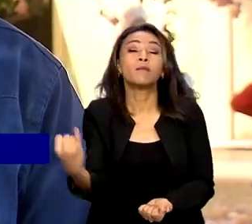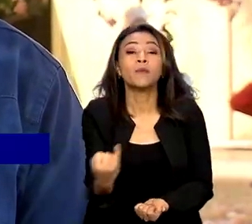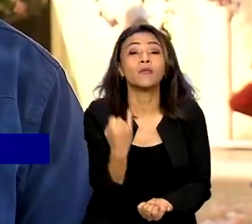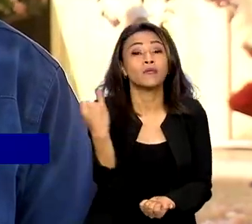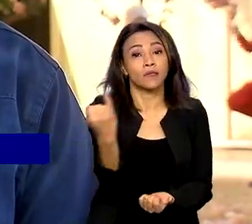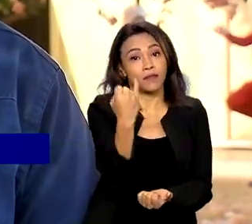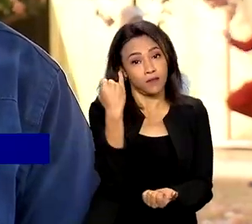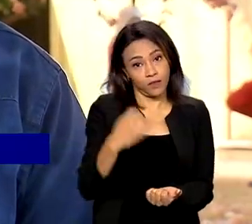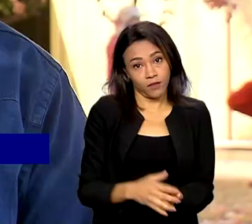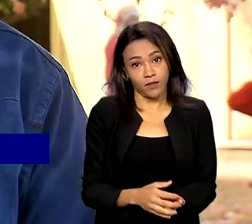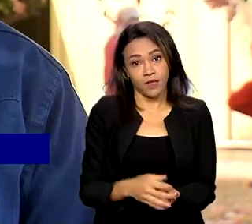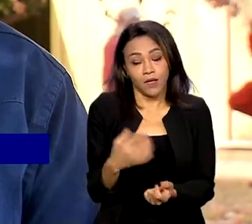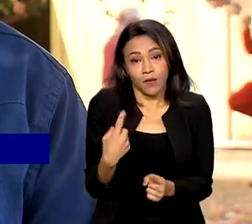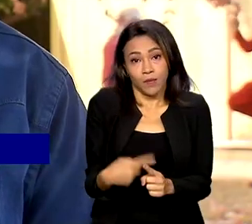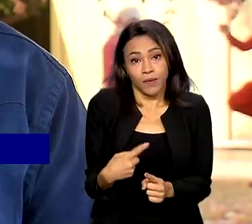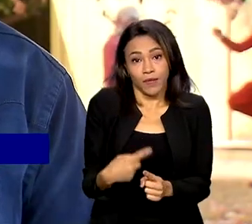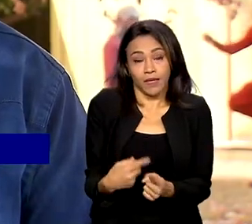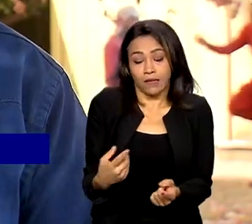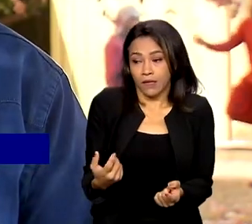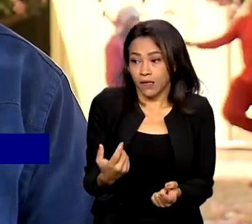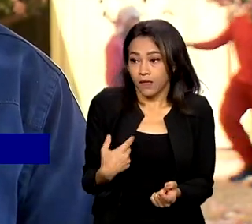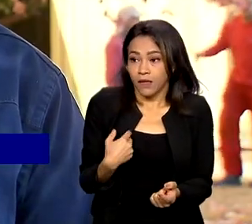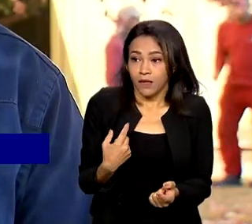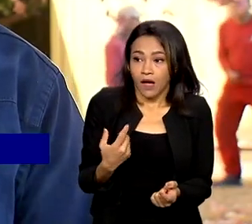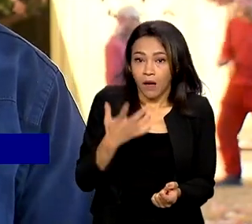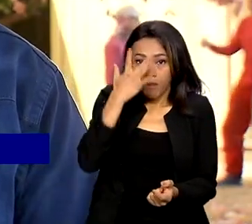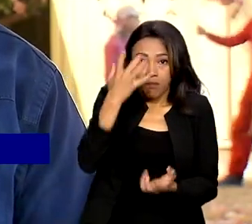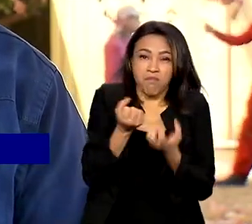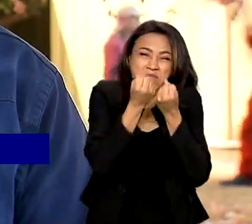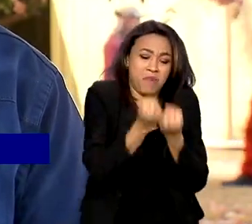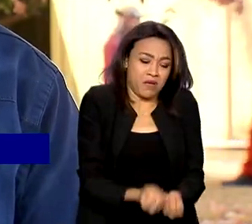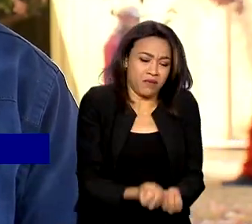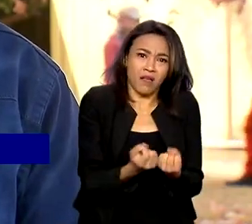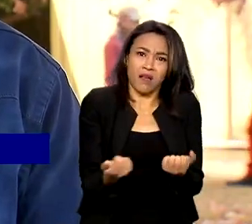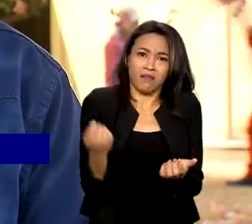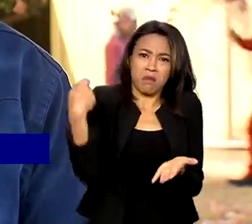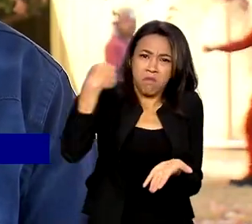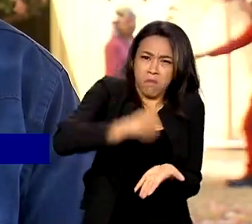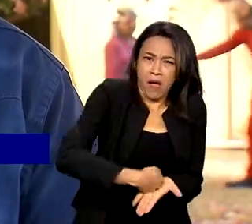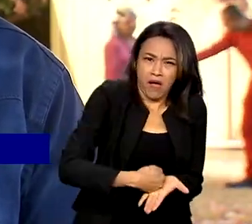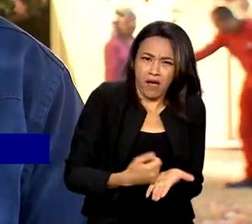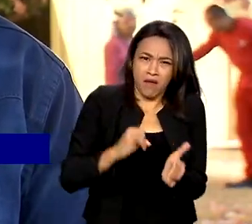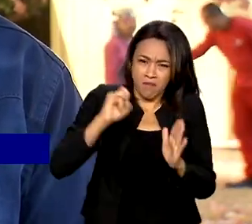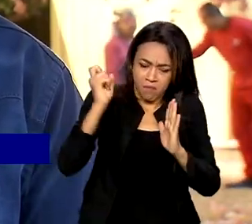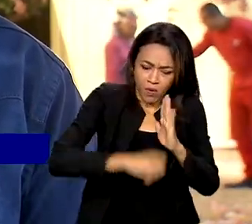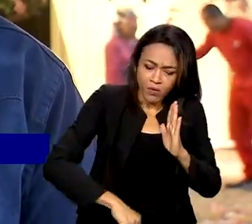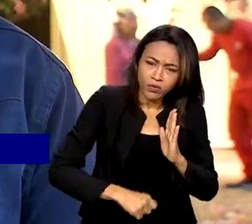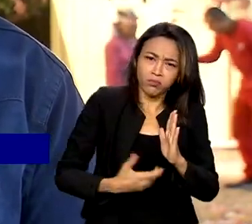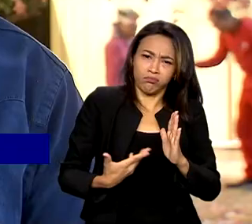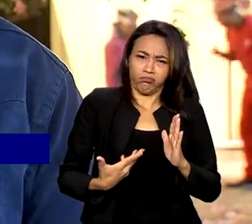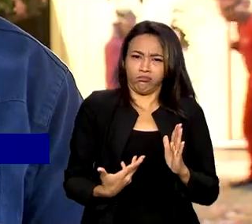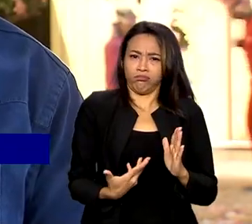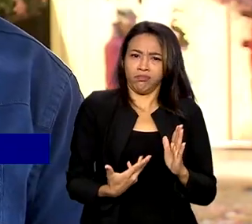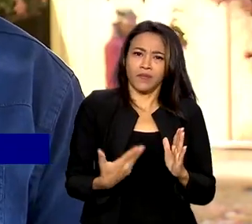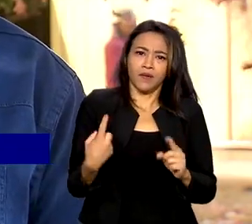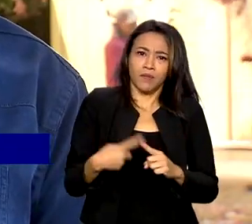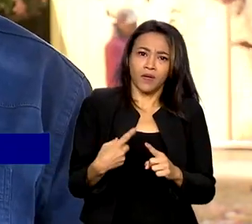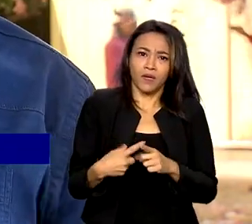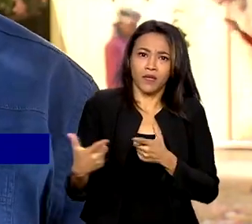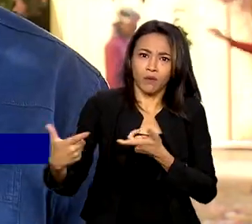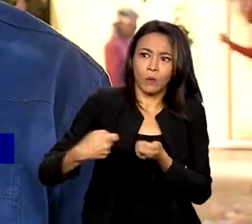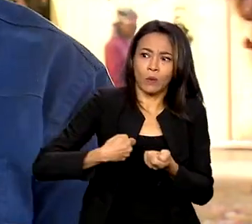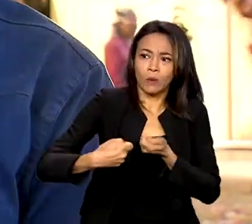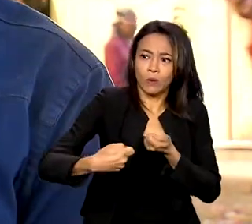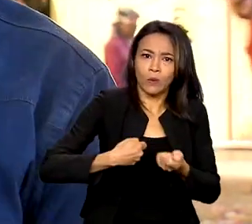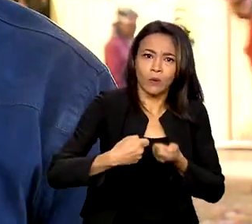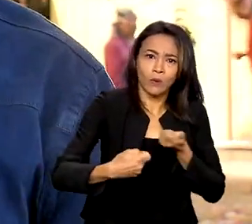Você não ficar onerando o pequeno comprador, porque o controle passa a ser muito grande e